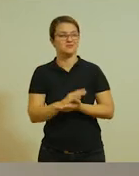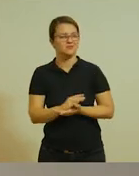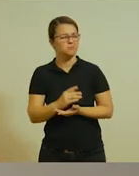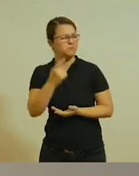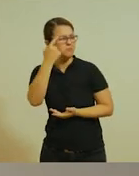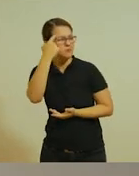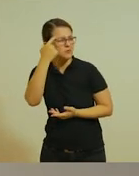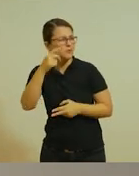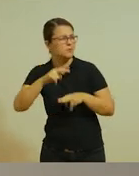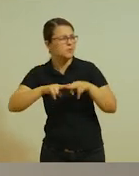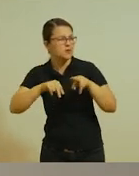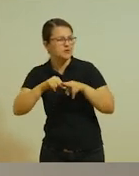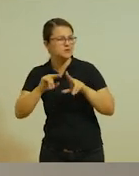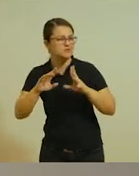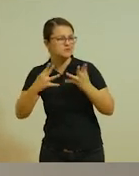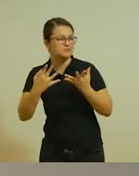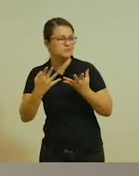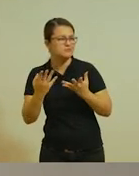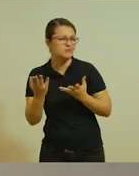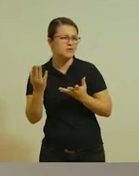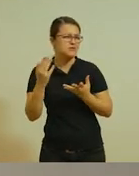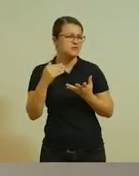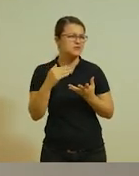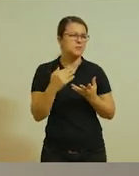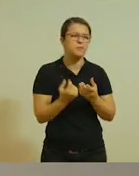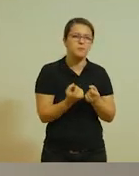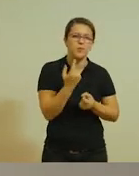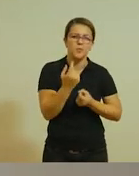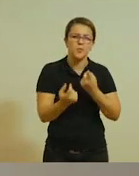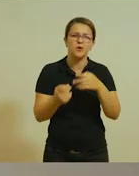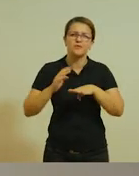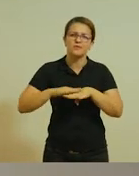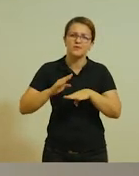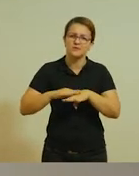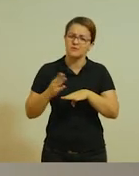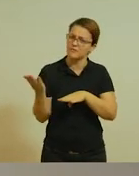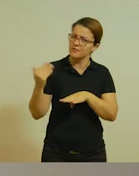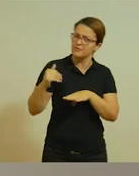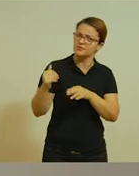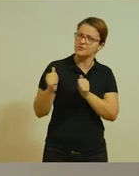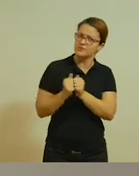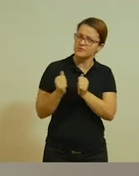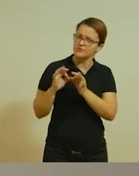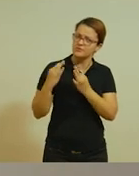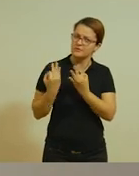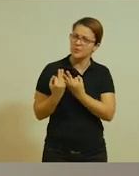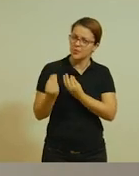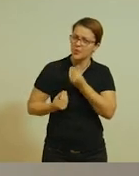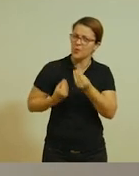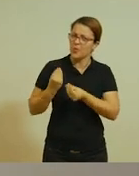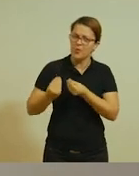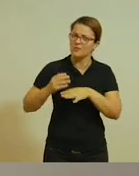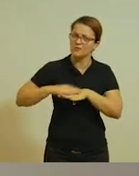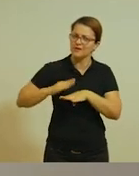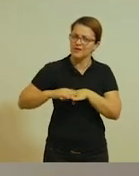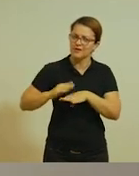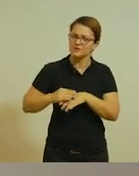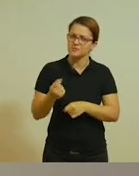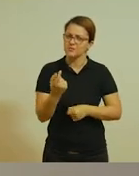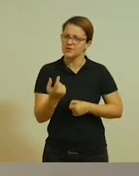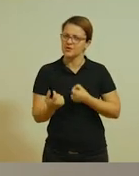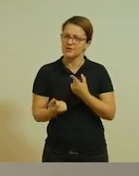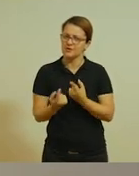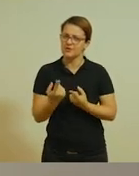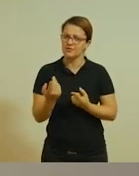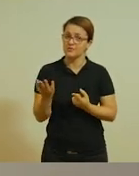de um festival, que tal nós fazermos aquela pipoca com o nosso responsável? How do you make a popcorn? Como você faz pipoca?